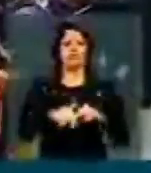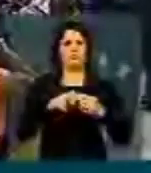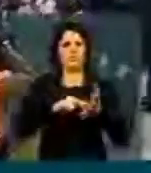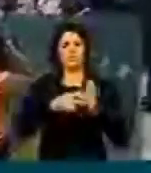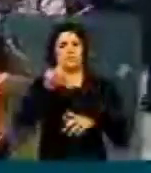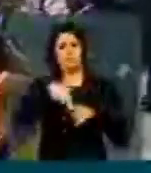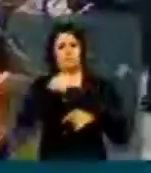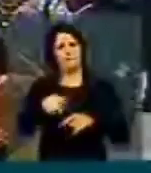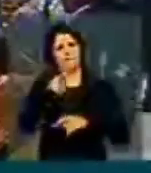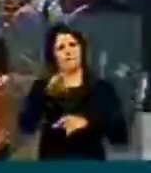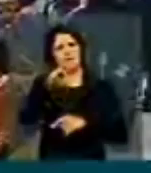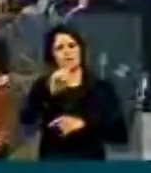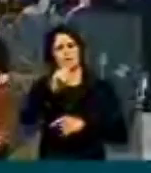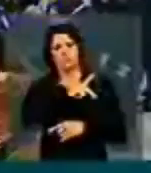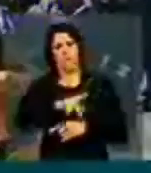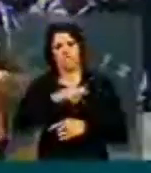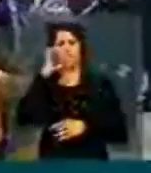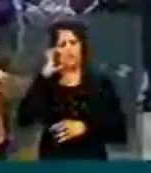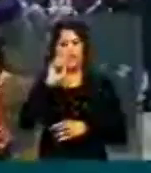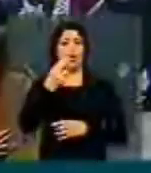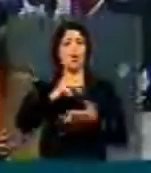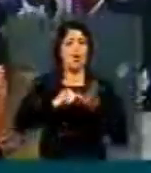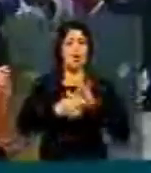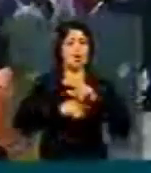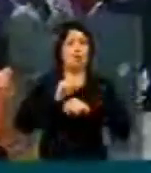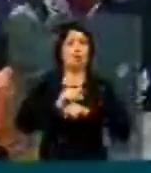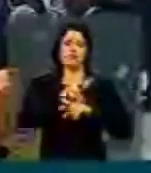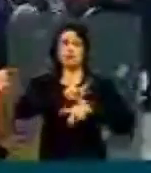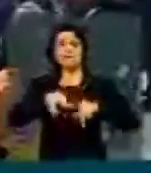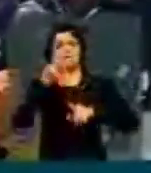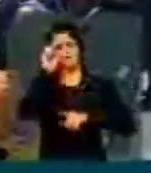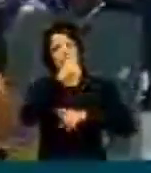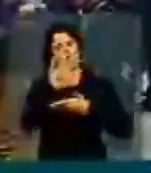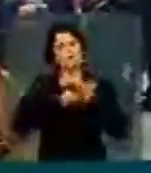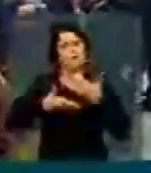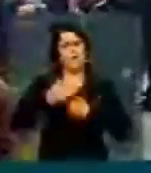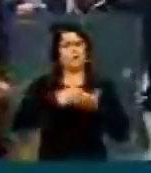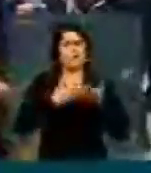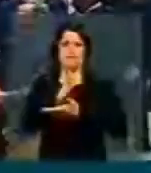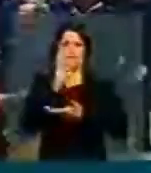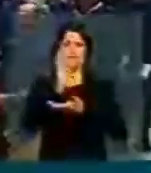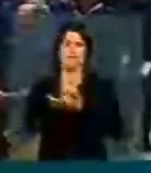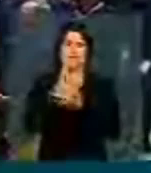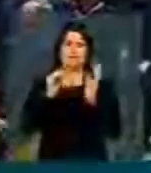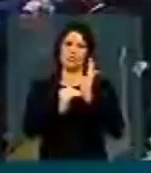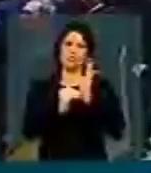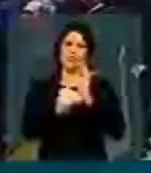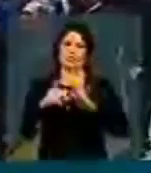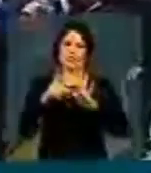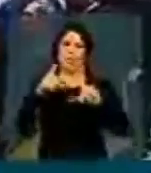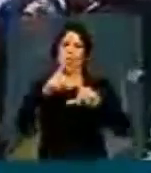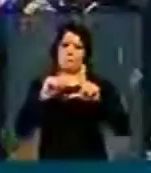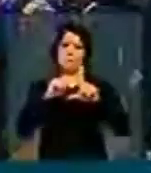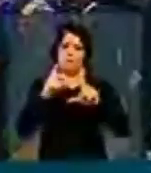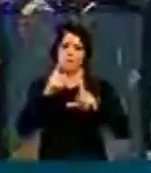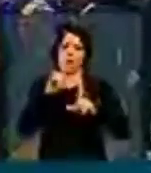presidenta Dilma ou possa significar, enfim, uma dificuldade na aprovação até no Palácio do Planalto da proposta